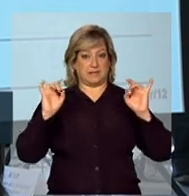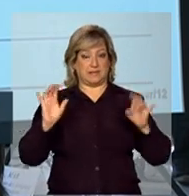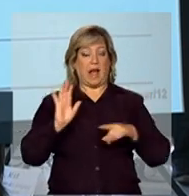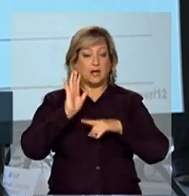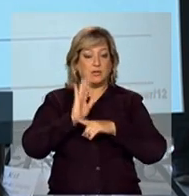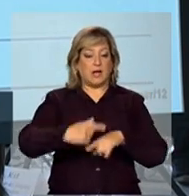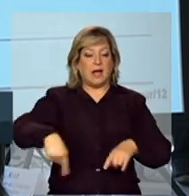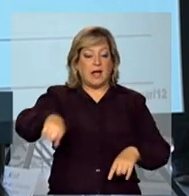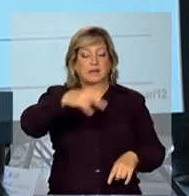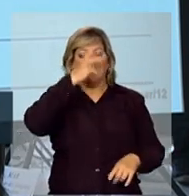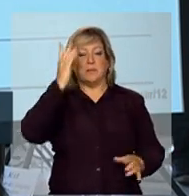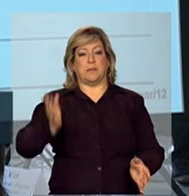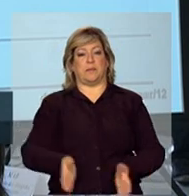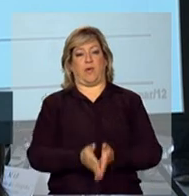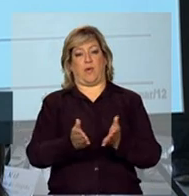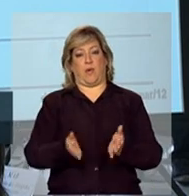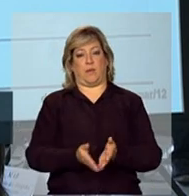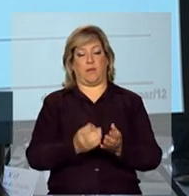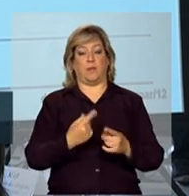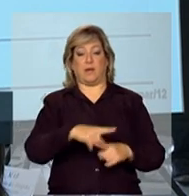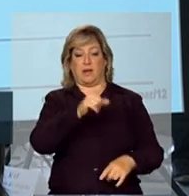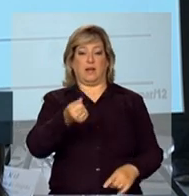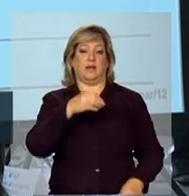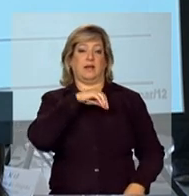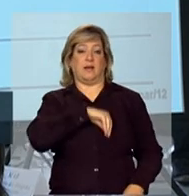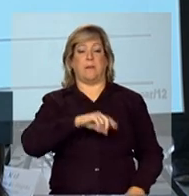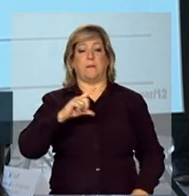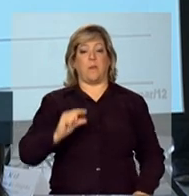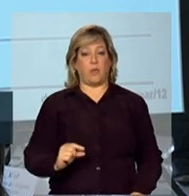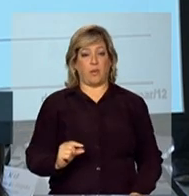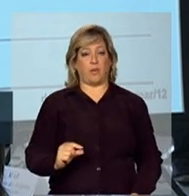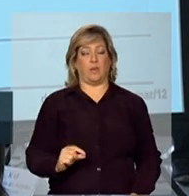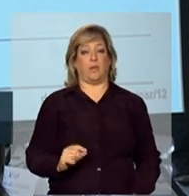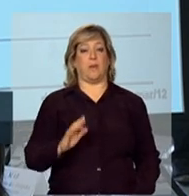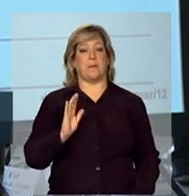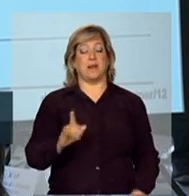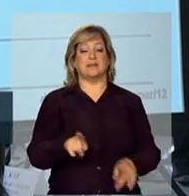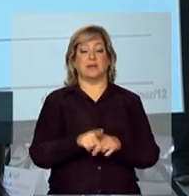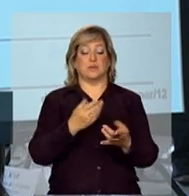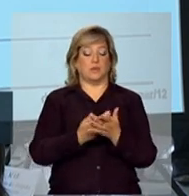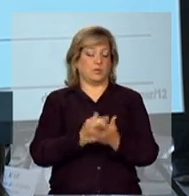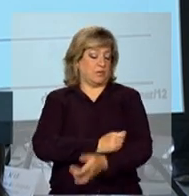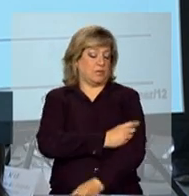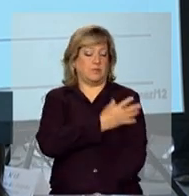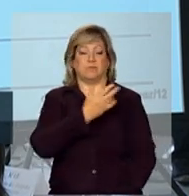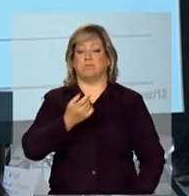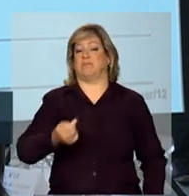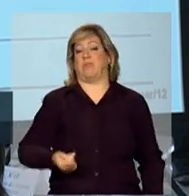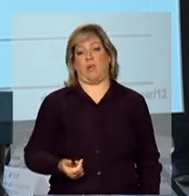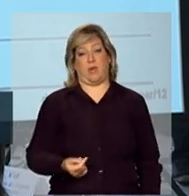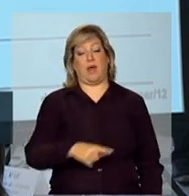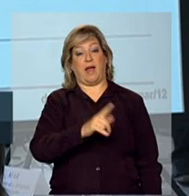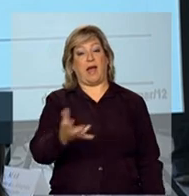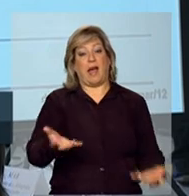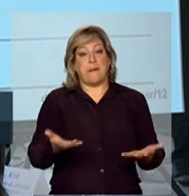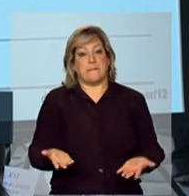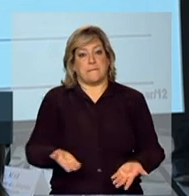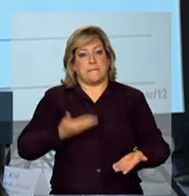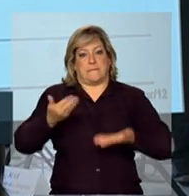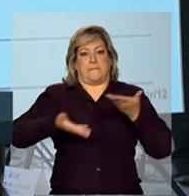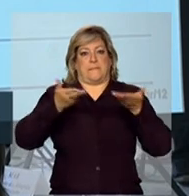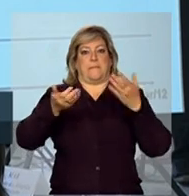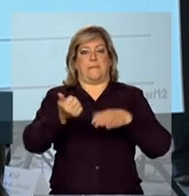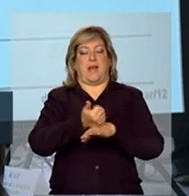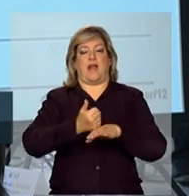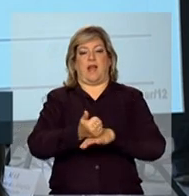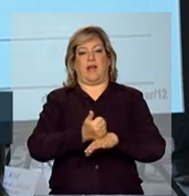população, para a população que não só é de baixa renda, mas é uma população de baixa escolaridade, que quer melhorar de vida, que